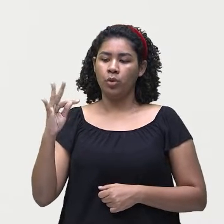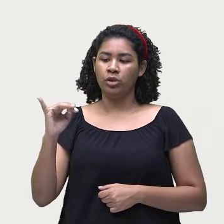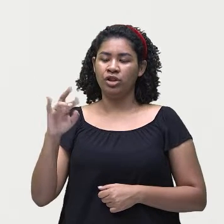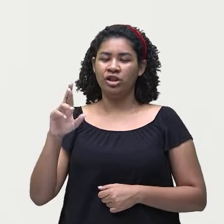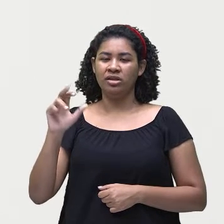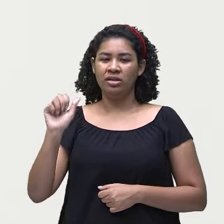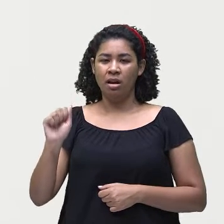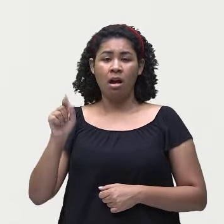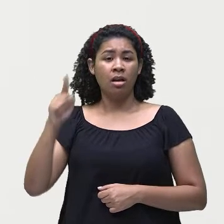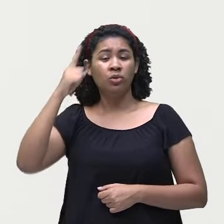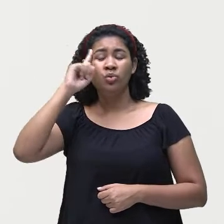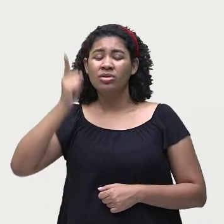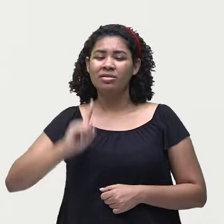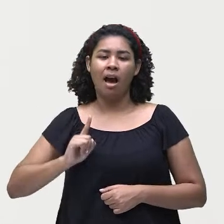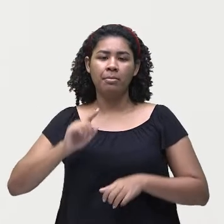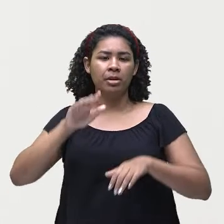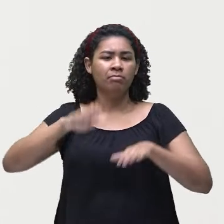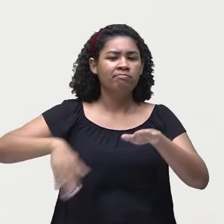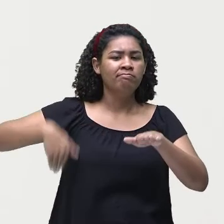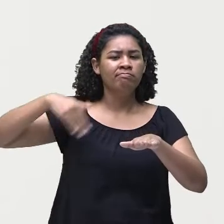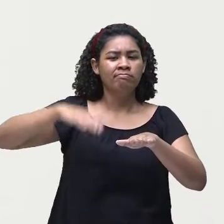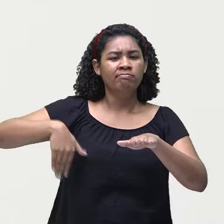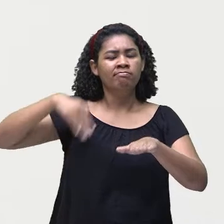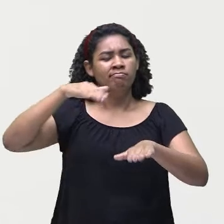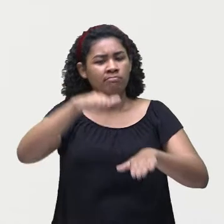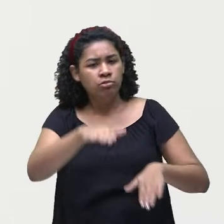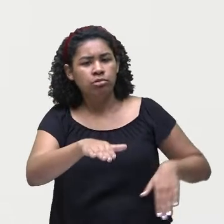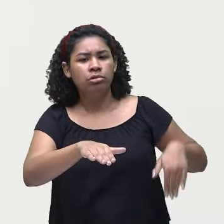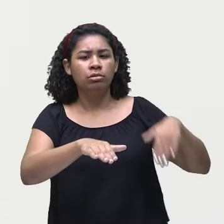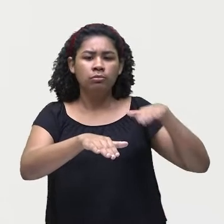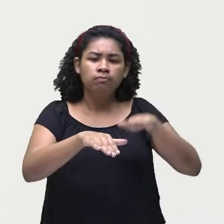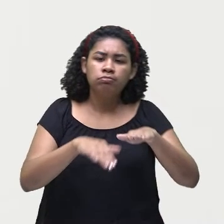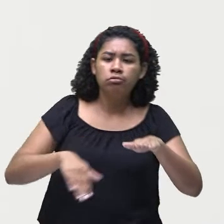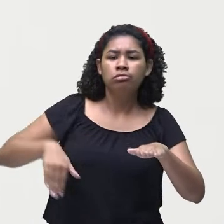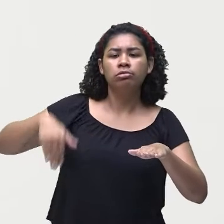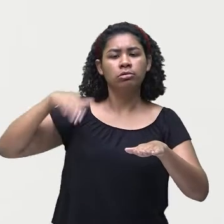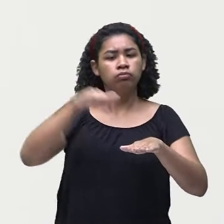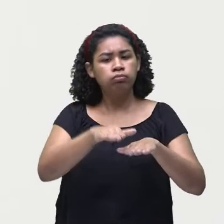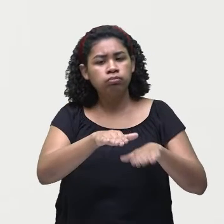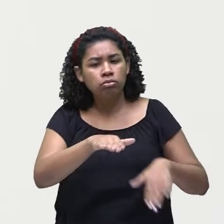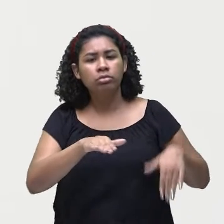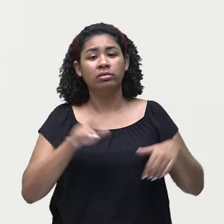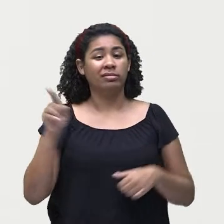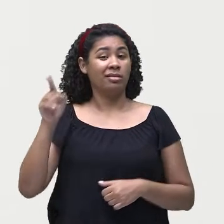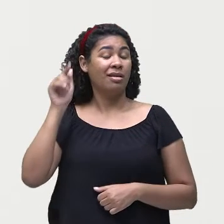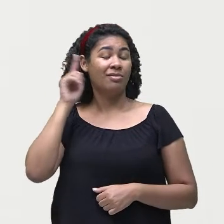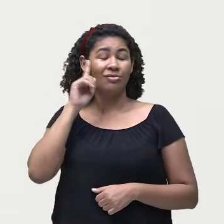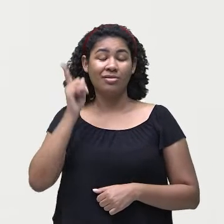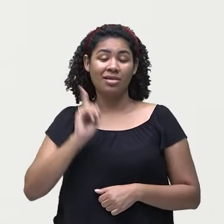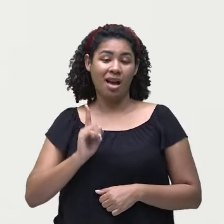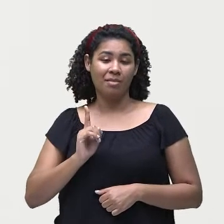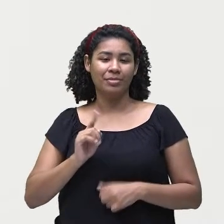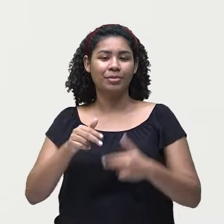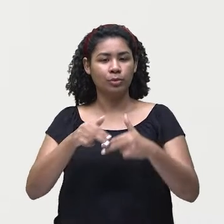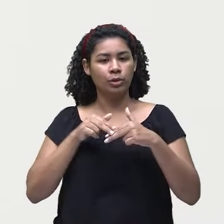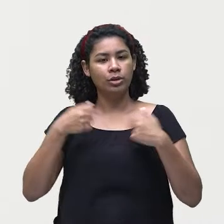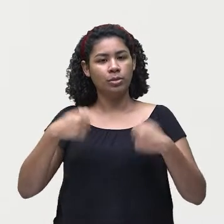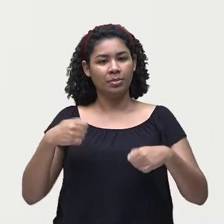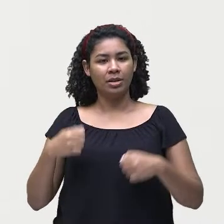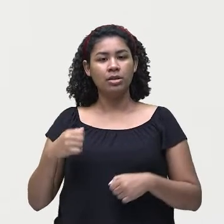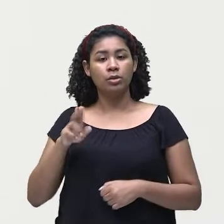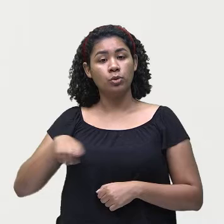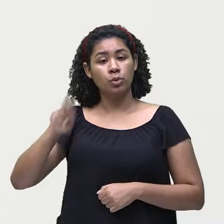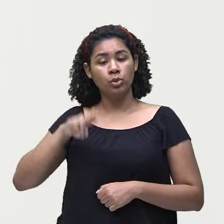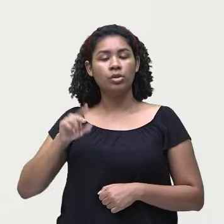sabe, né? Então, nós vamos formar uma frase na forma negativa. Lembrando que o que